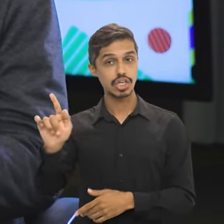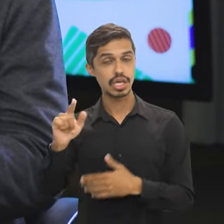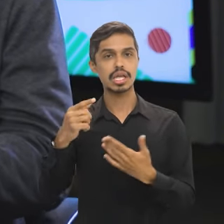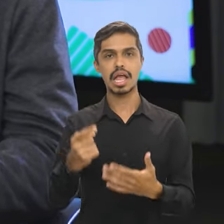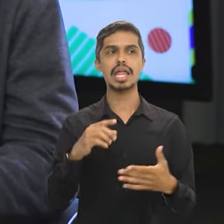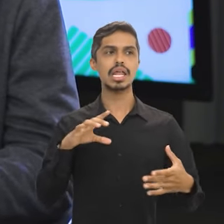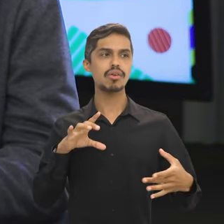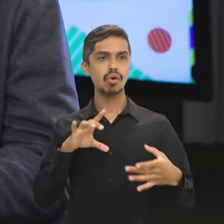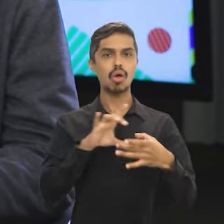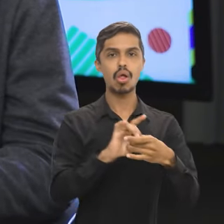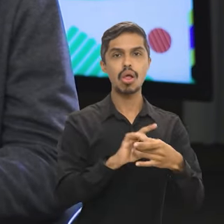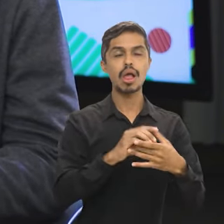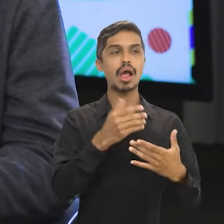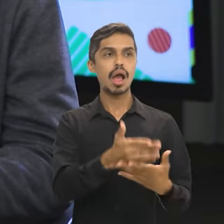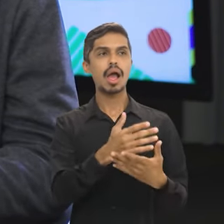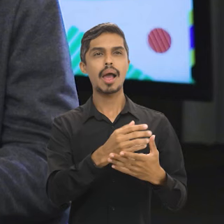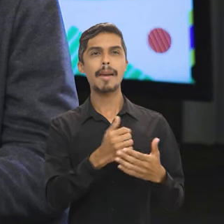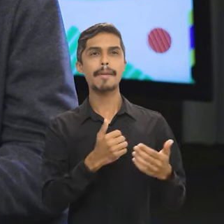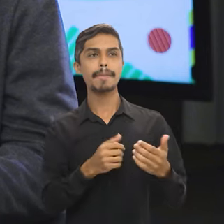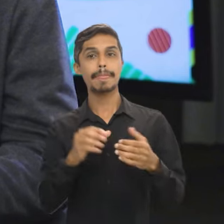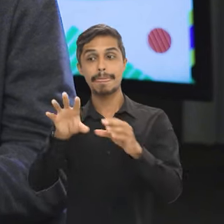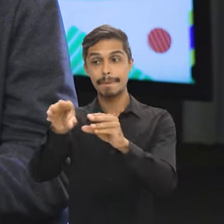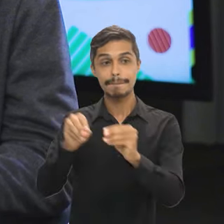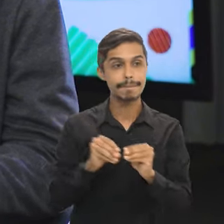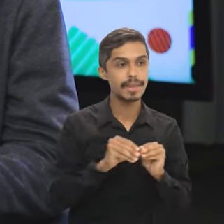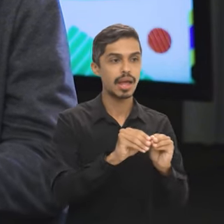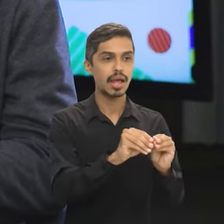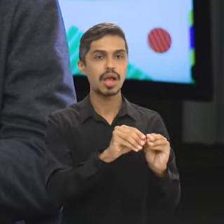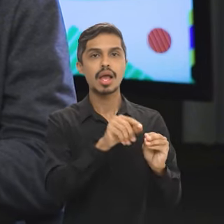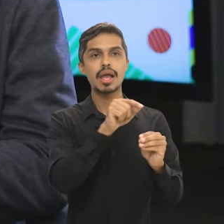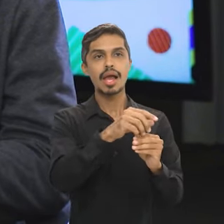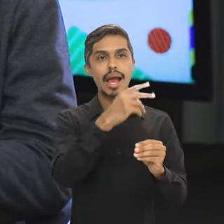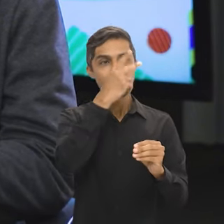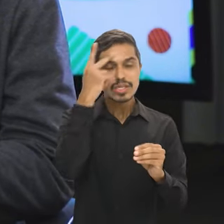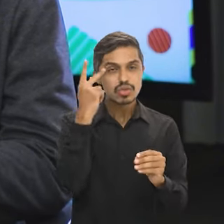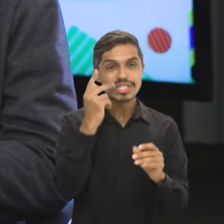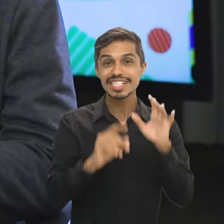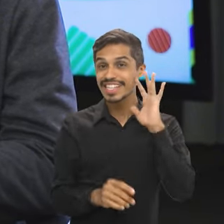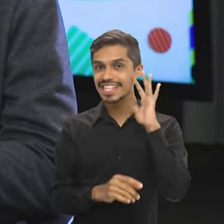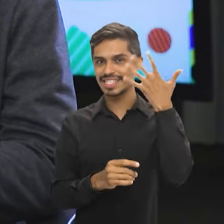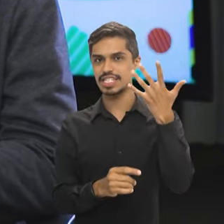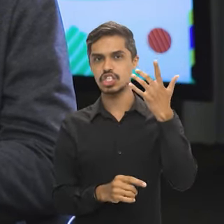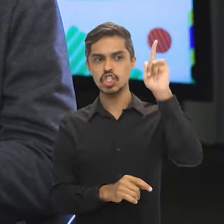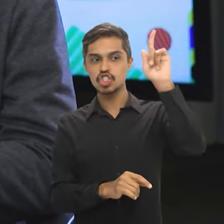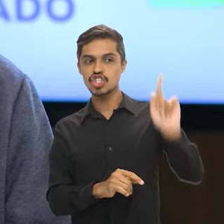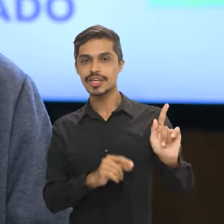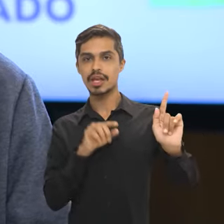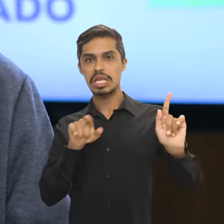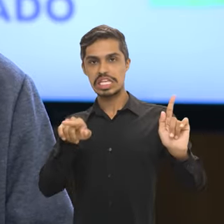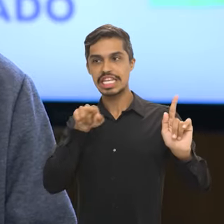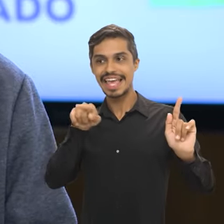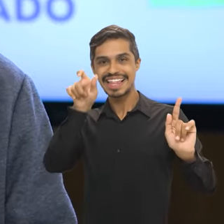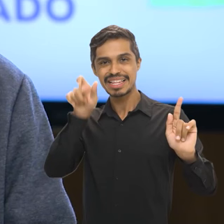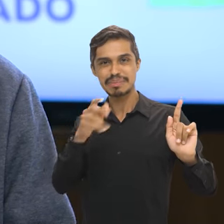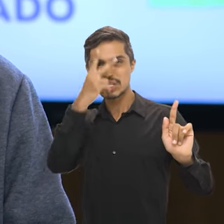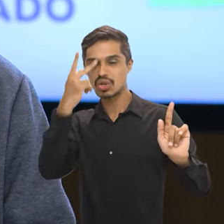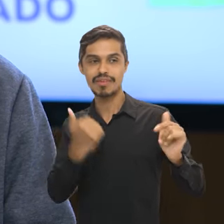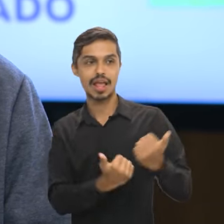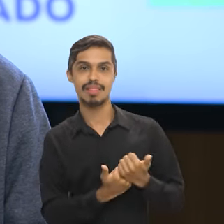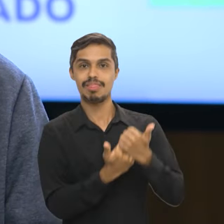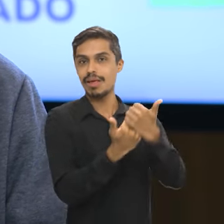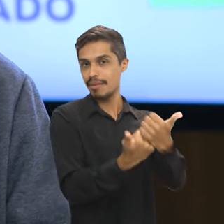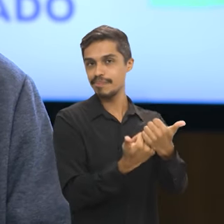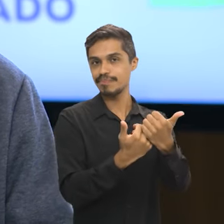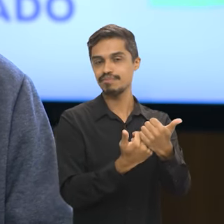preferencialmente, elas vão estar lotadas próximos a tomadores de decisão e vão assessorar essas